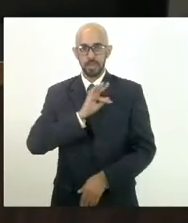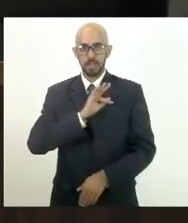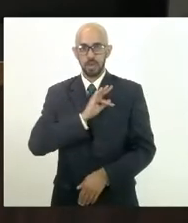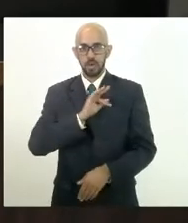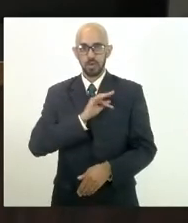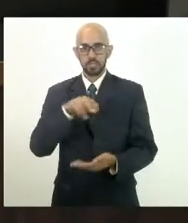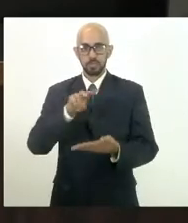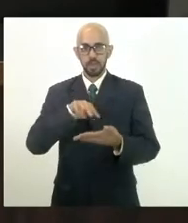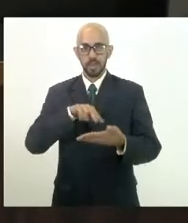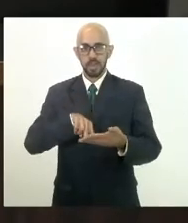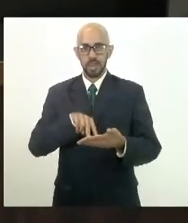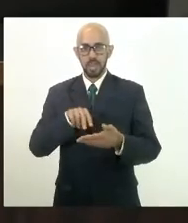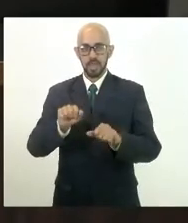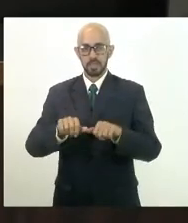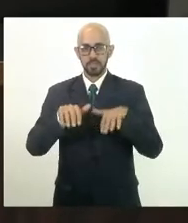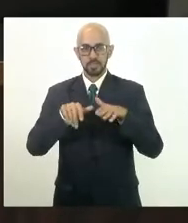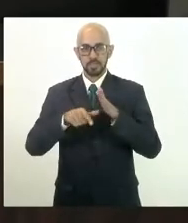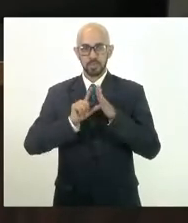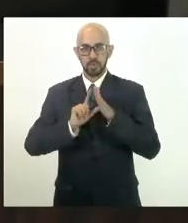ato da sessão anterior.